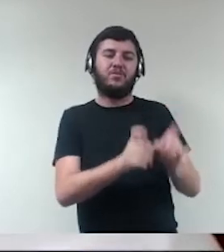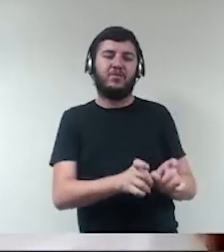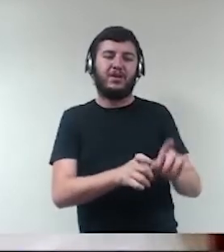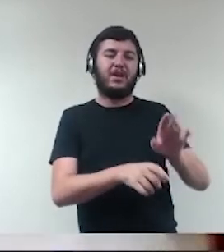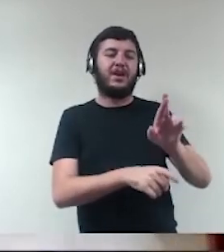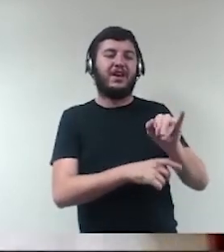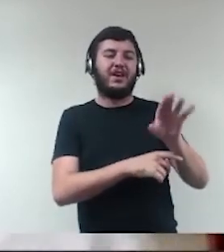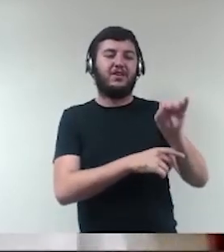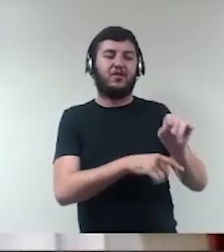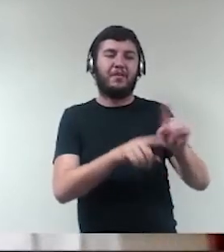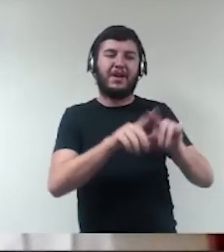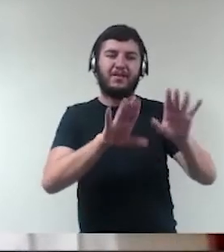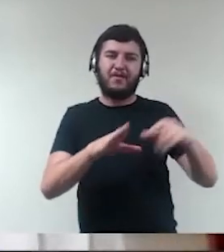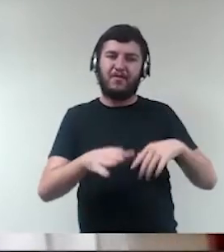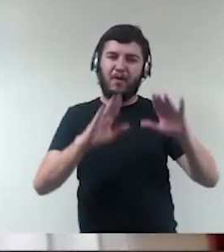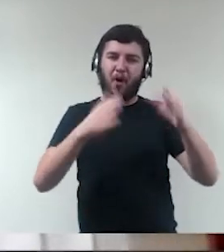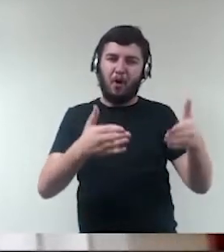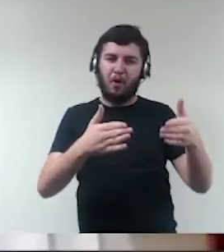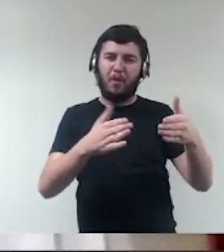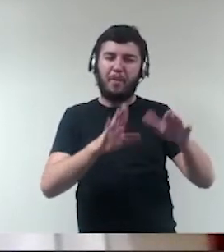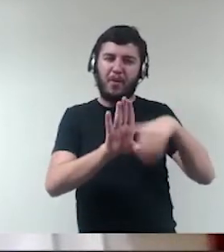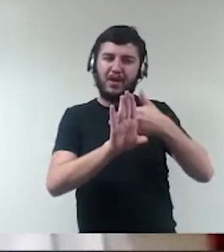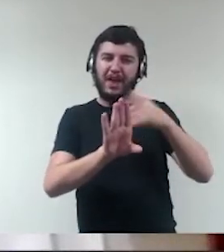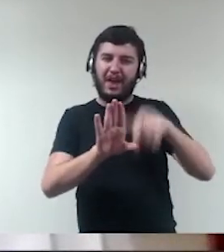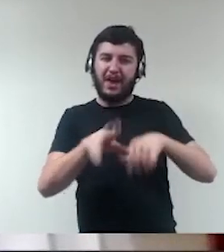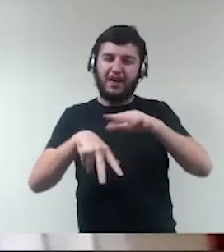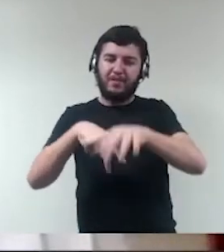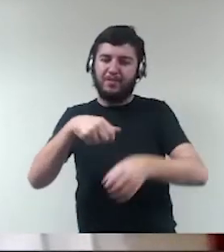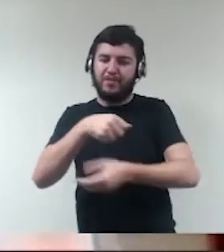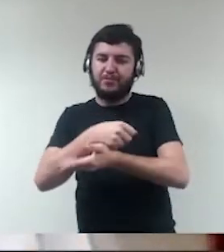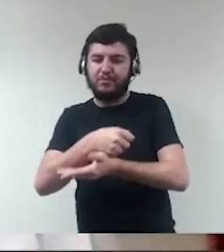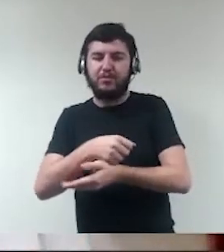corrupção, mas gestão de riscos de forma geral,